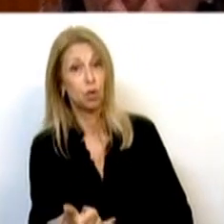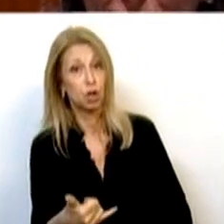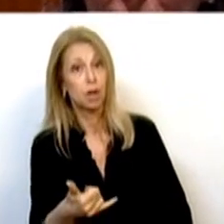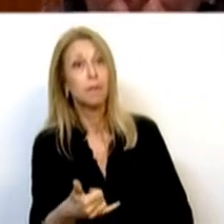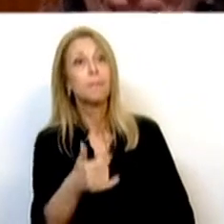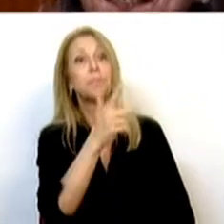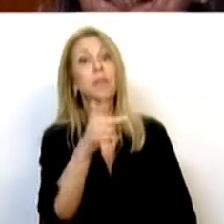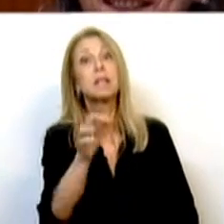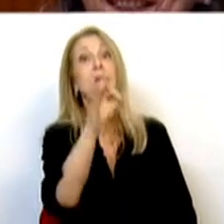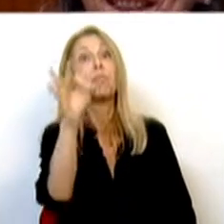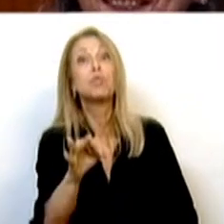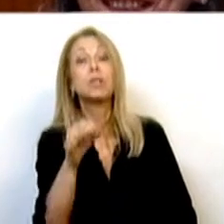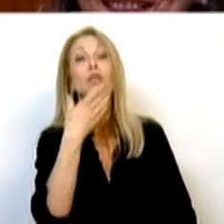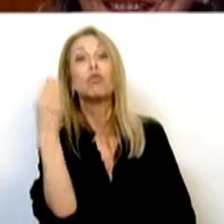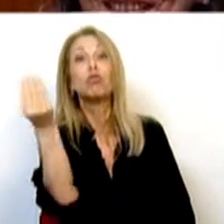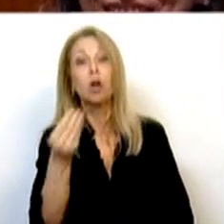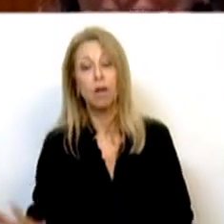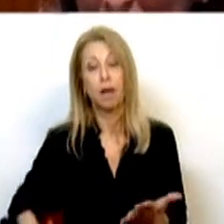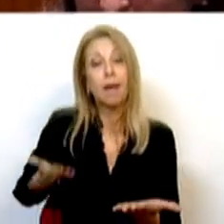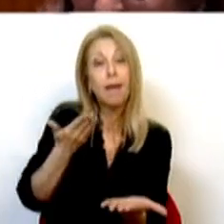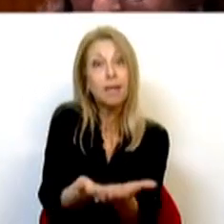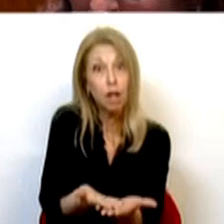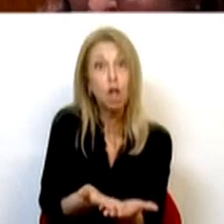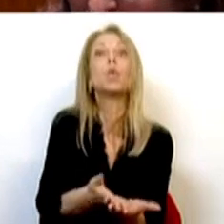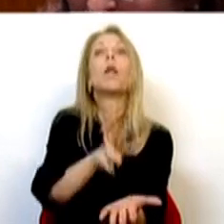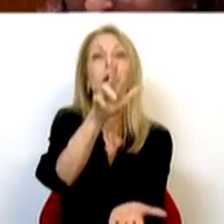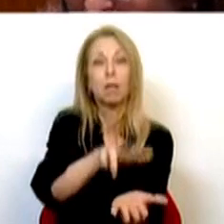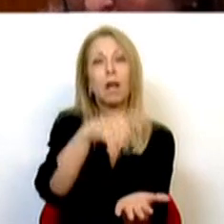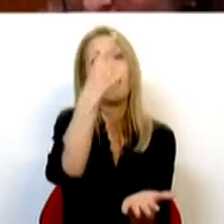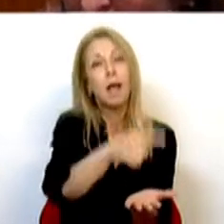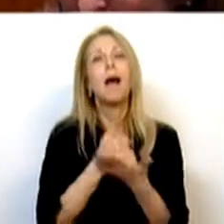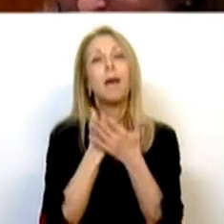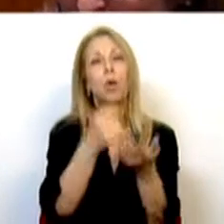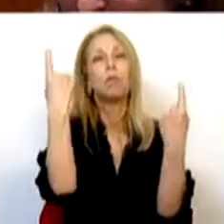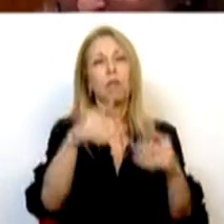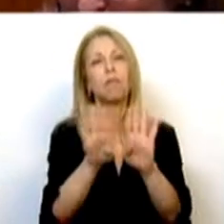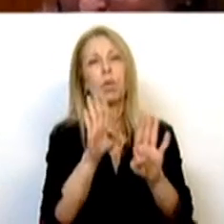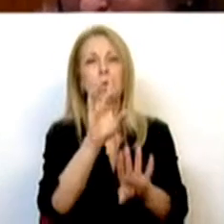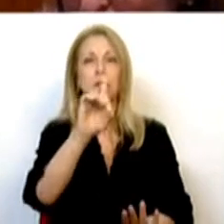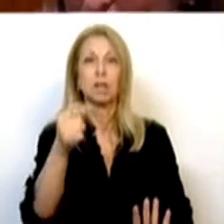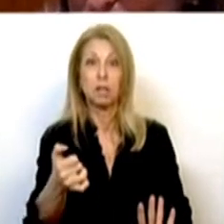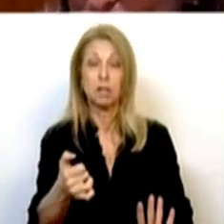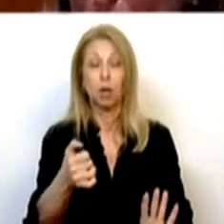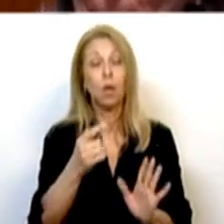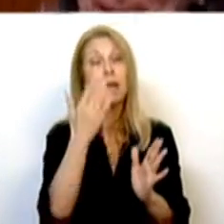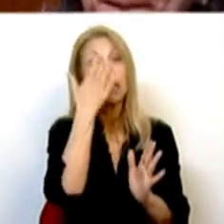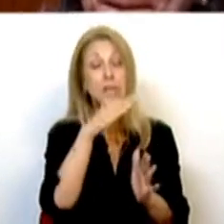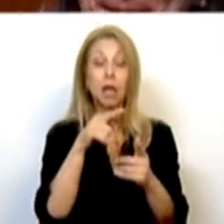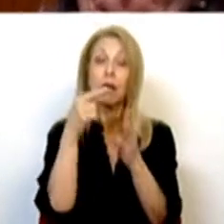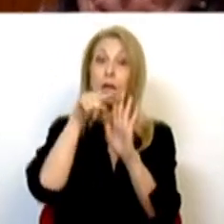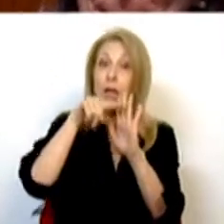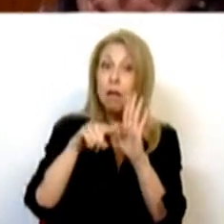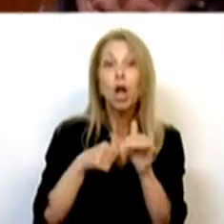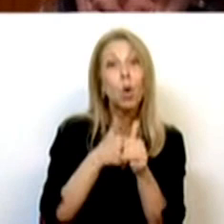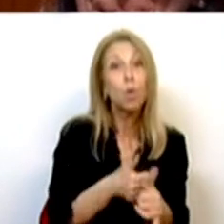dos jovens que apresentaram a candidatura elegível foram apoiados pelo Porta 65. Os que não eram elegíveis pelos